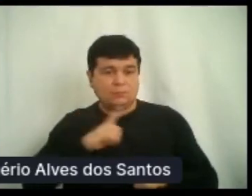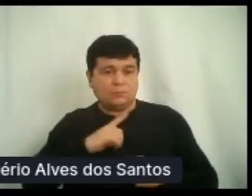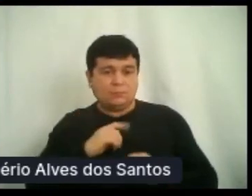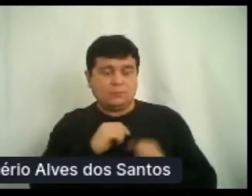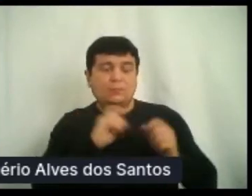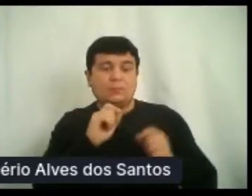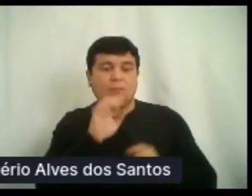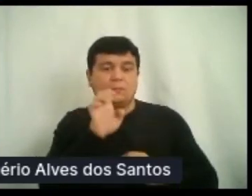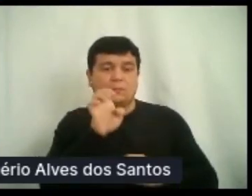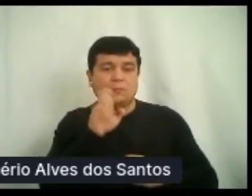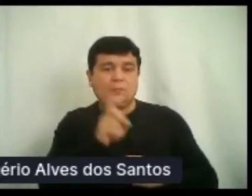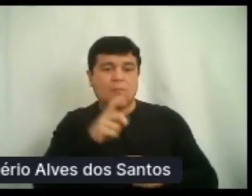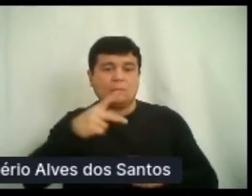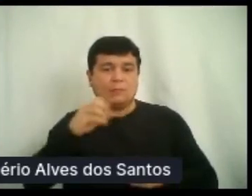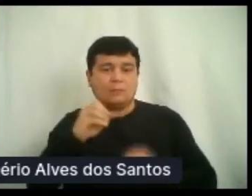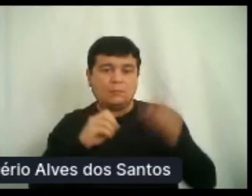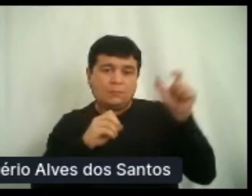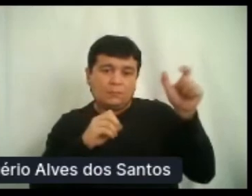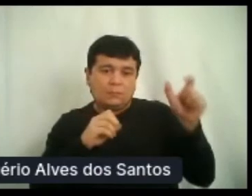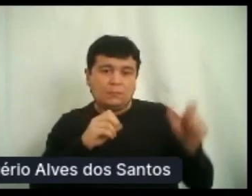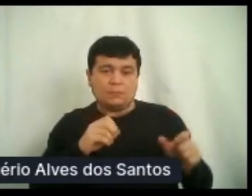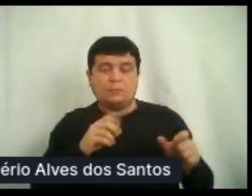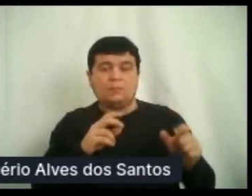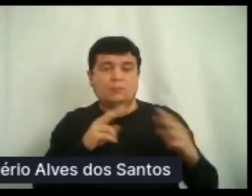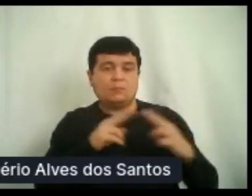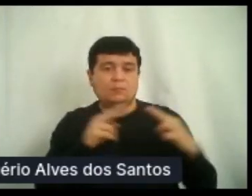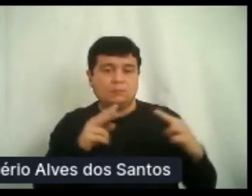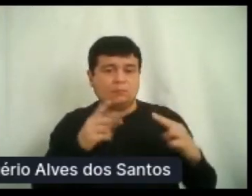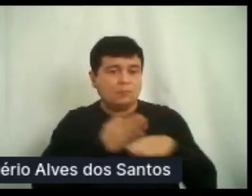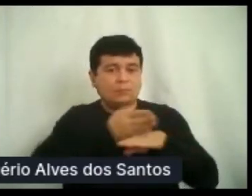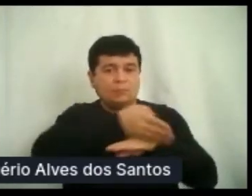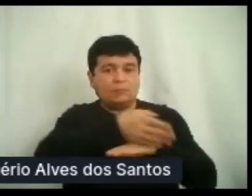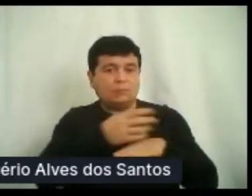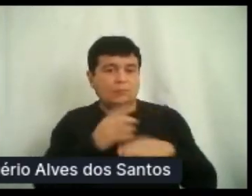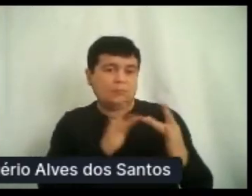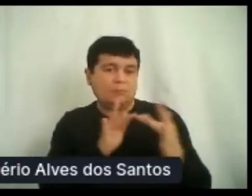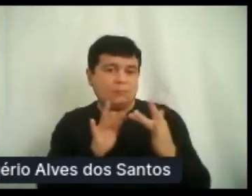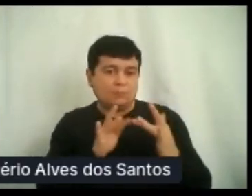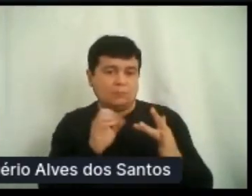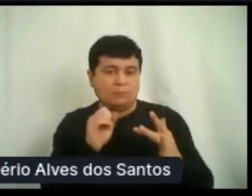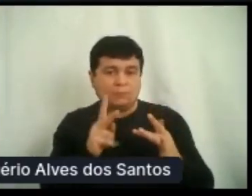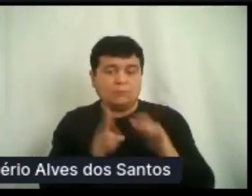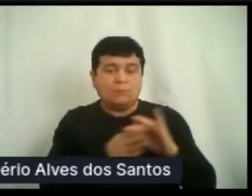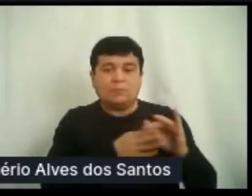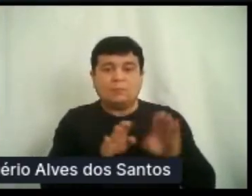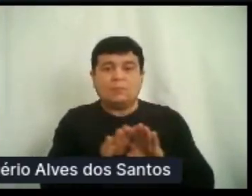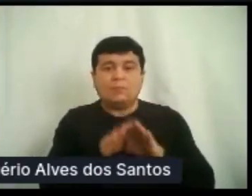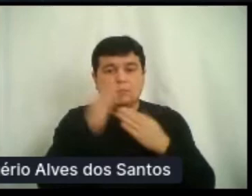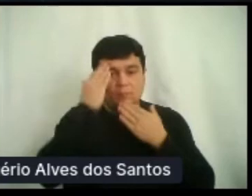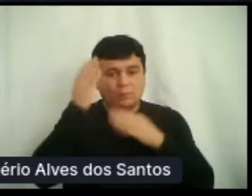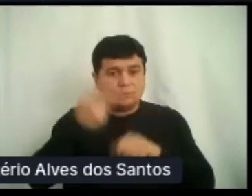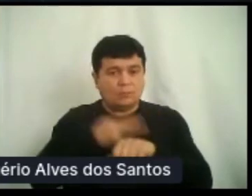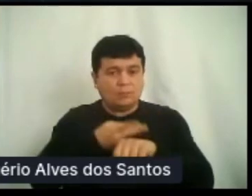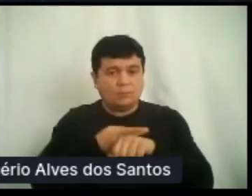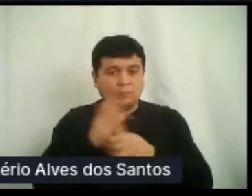expo daqui da Hopi. Não deixem de passar nos estandes para interagir com eles. Agradecemos também